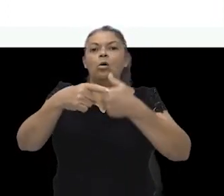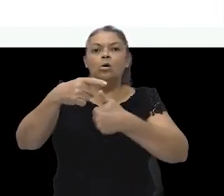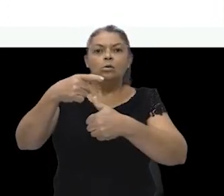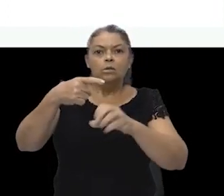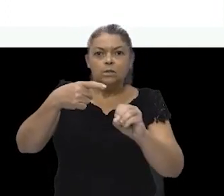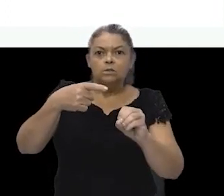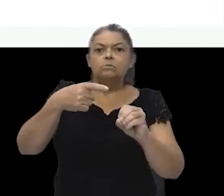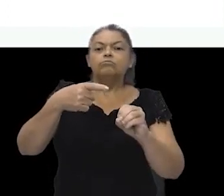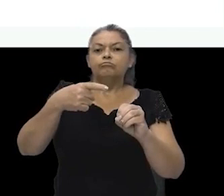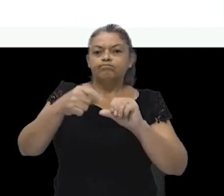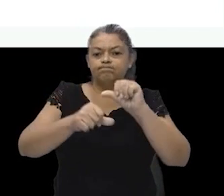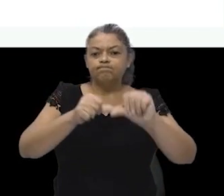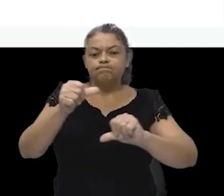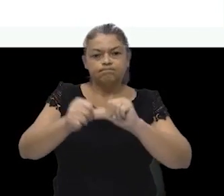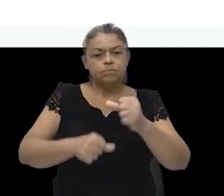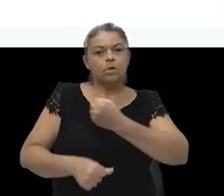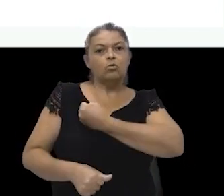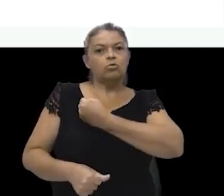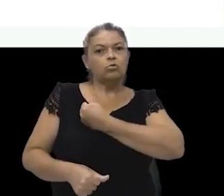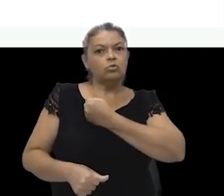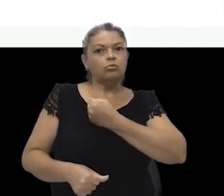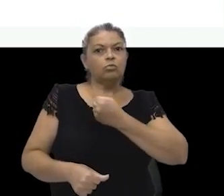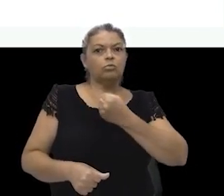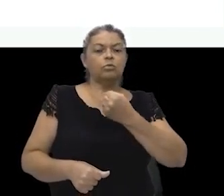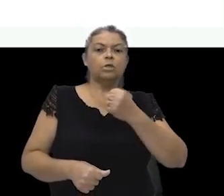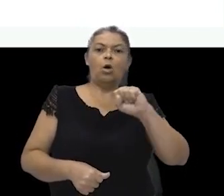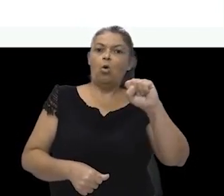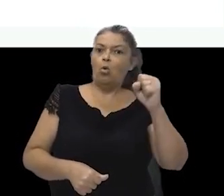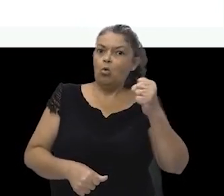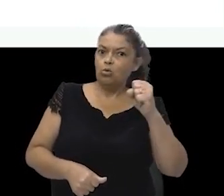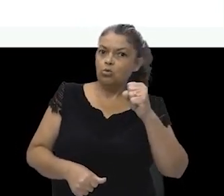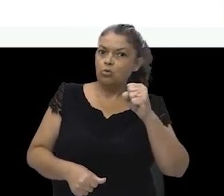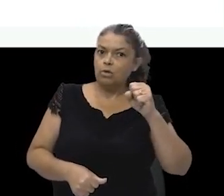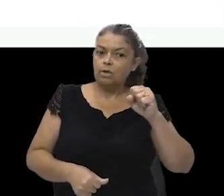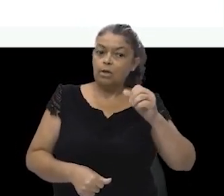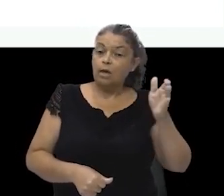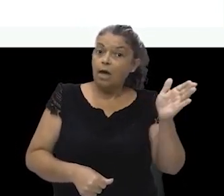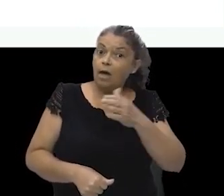decimais. De número decimal. 8 décimos. Está aqui.